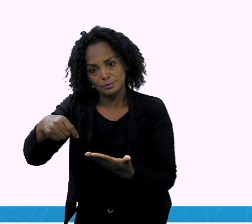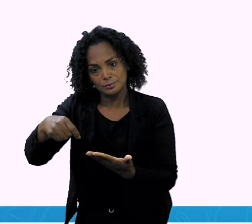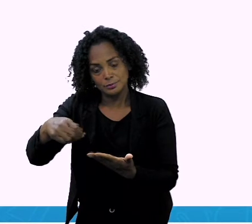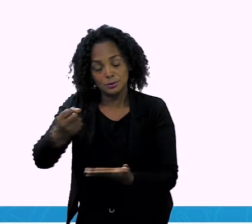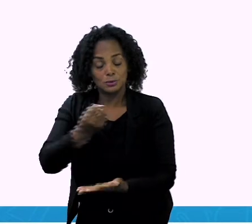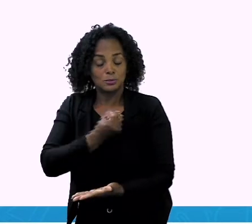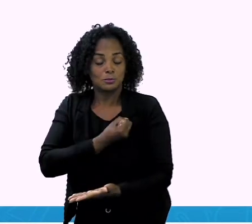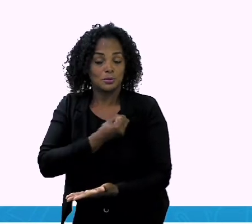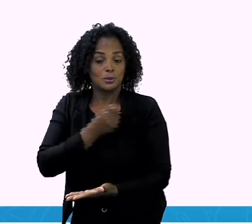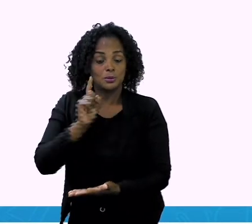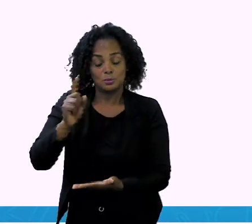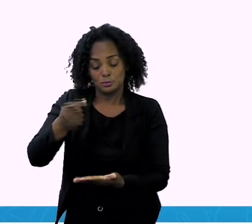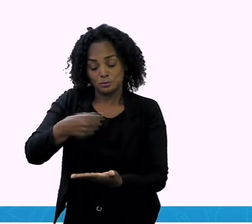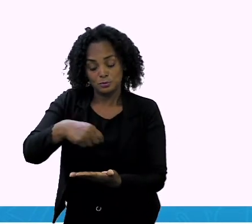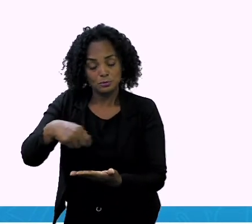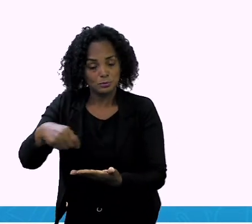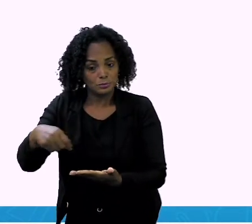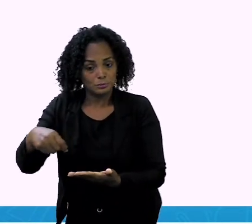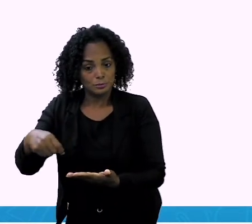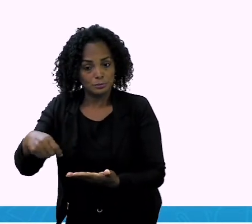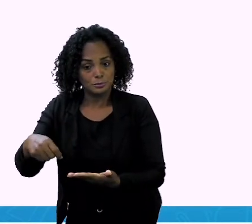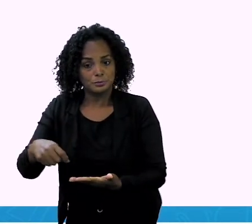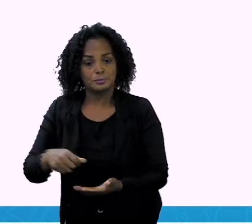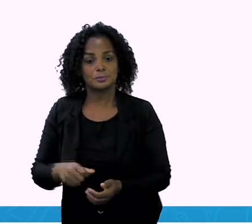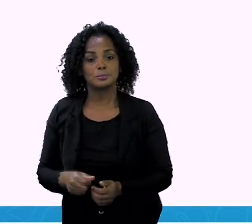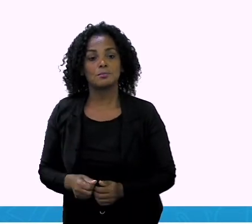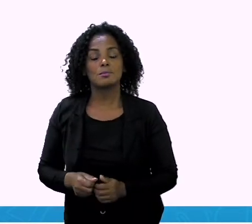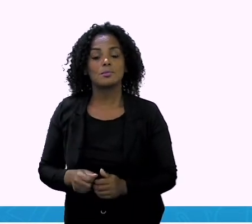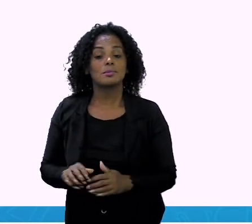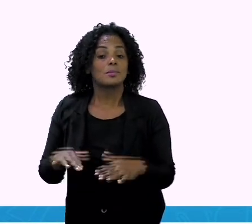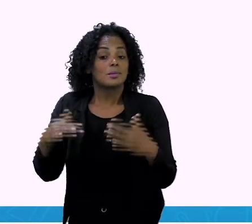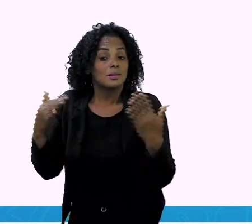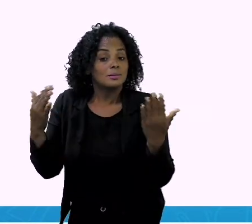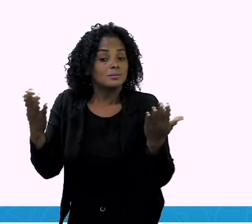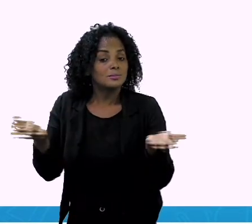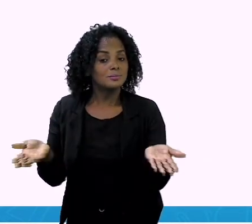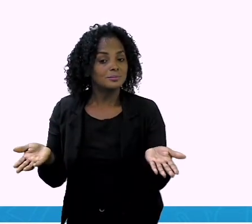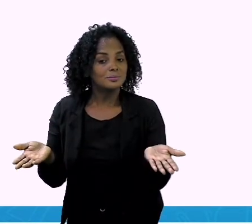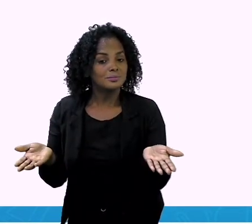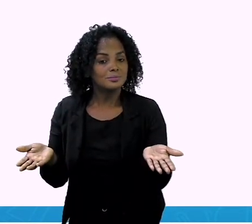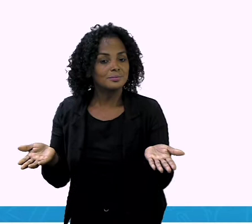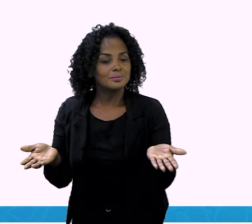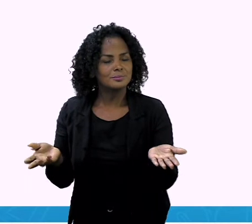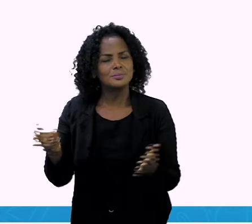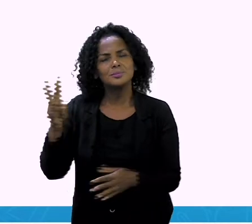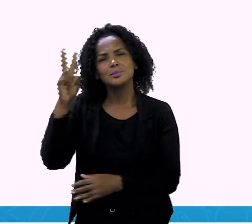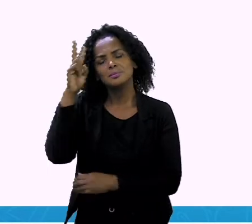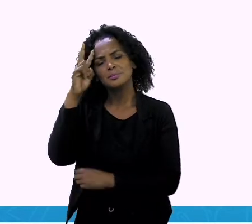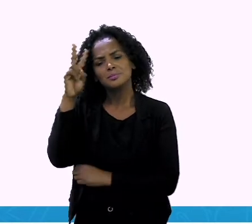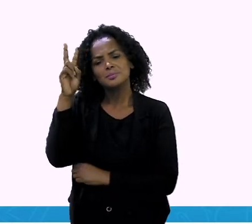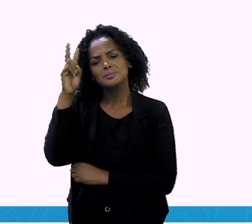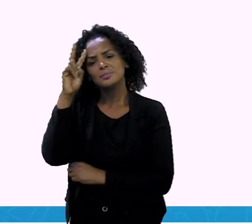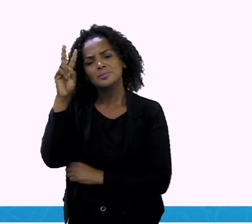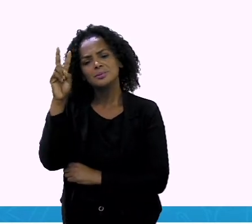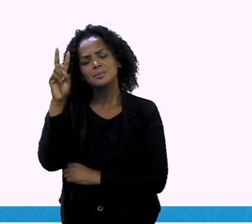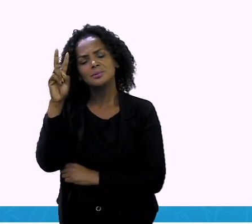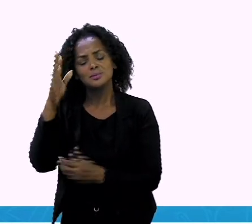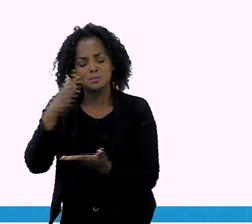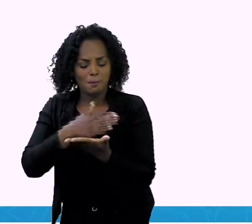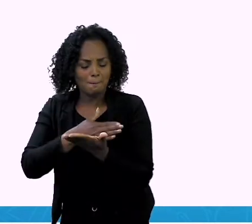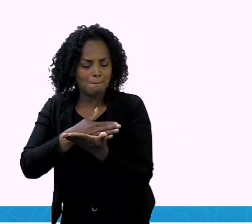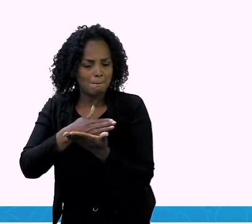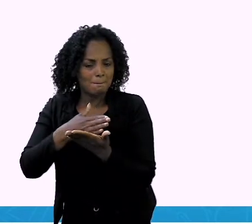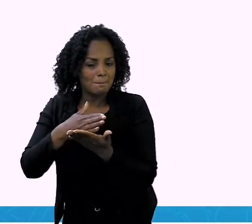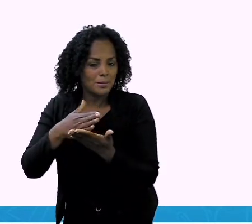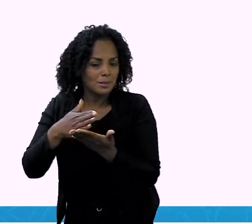um, o verso da moeda, certo? E agora? Vocês lembram que lá no início